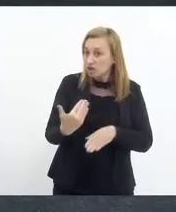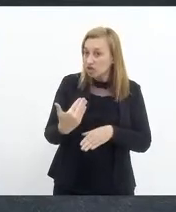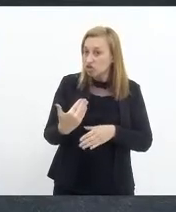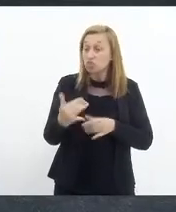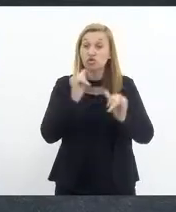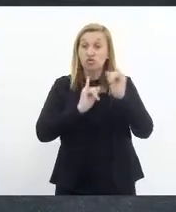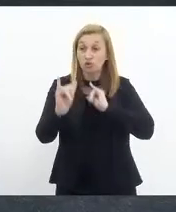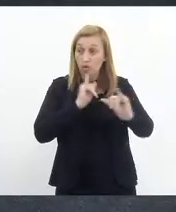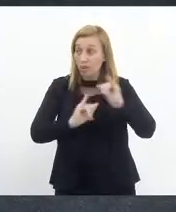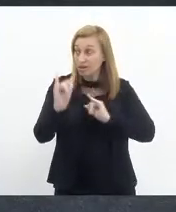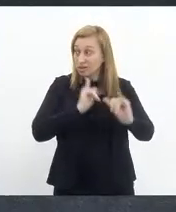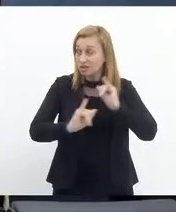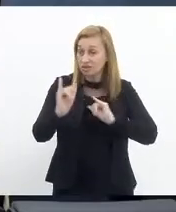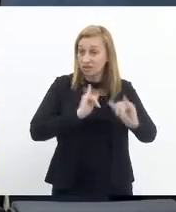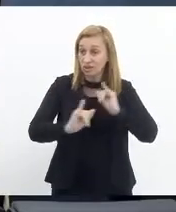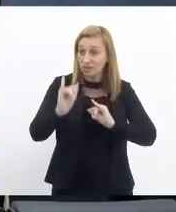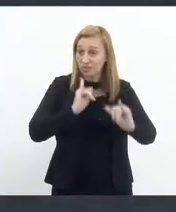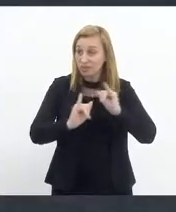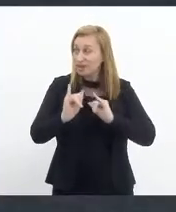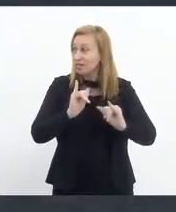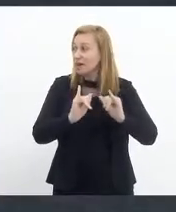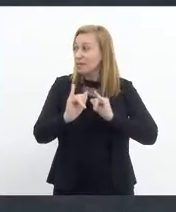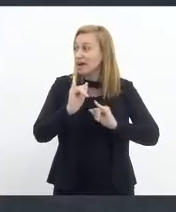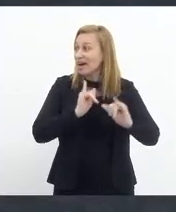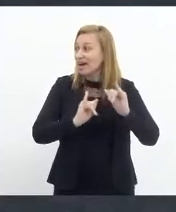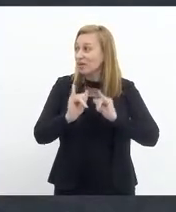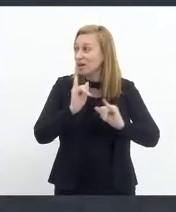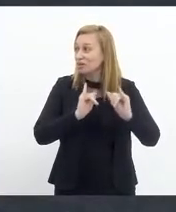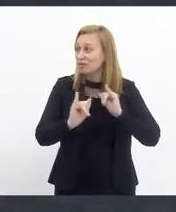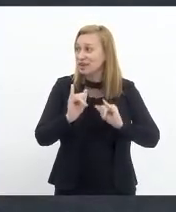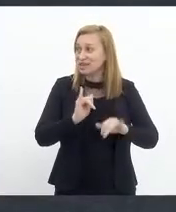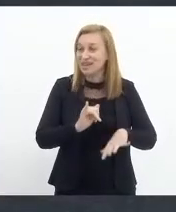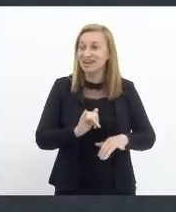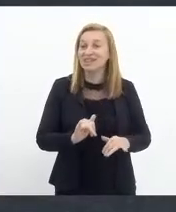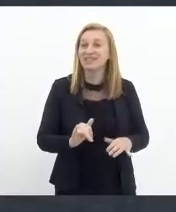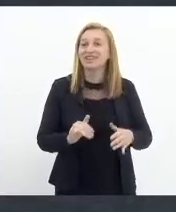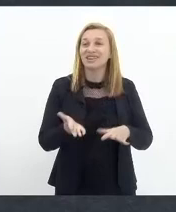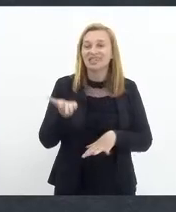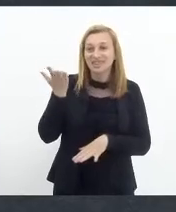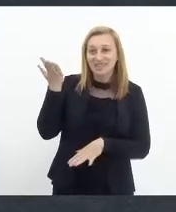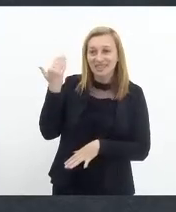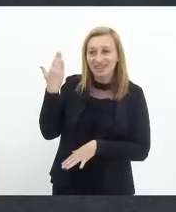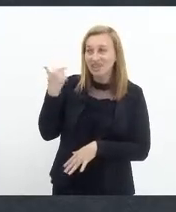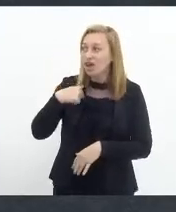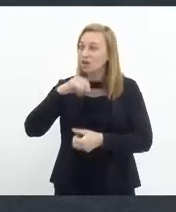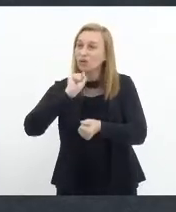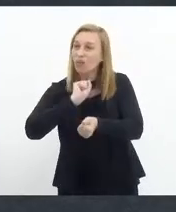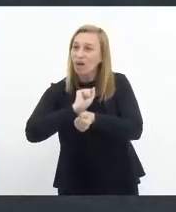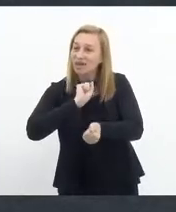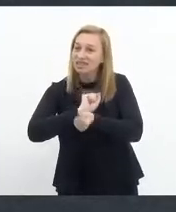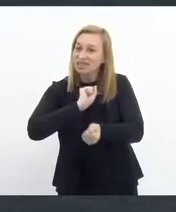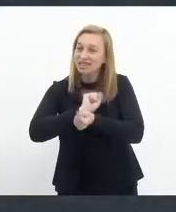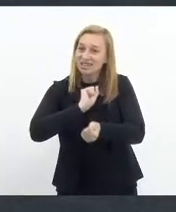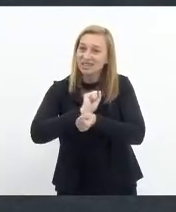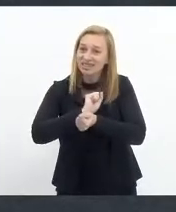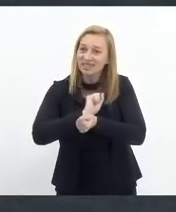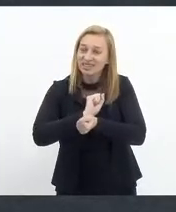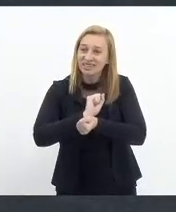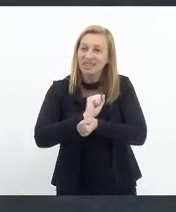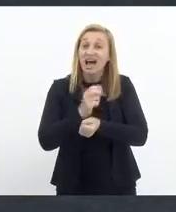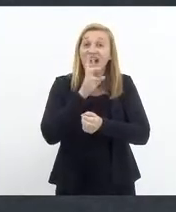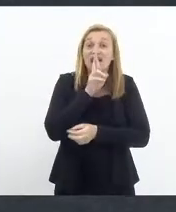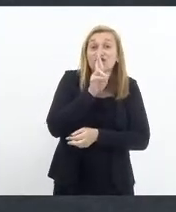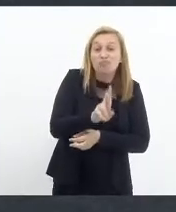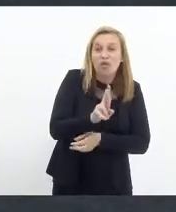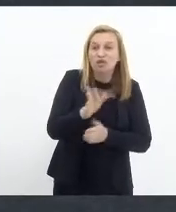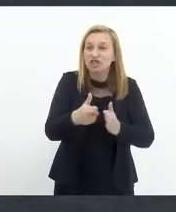informação ao governador do Estado, há um mês atrás e estou aguardando ainda a resposta desse